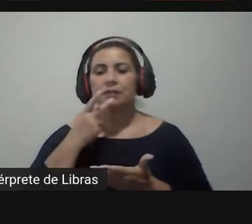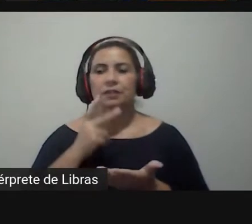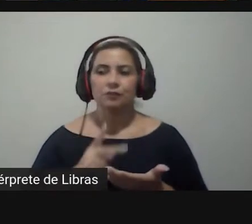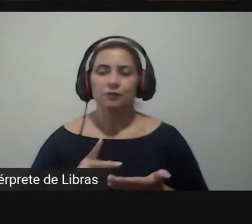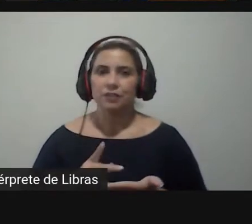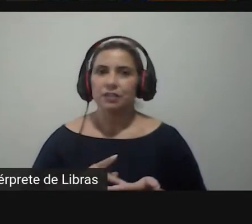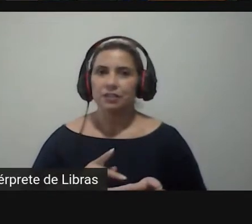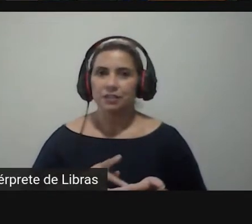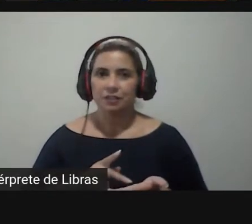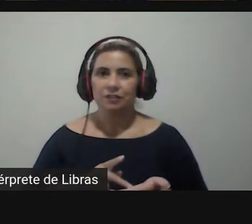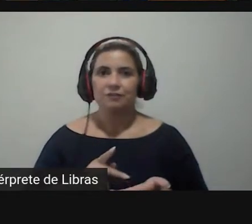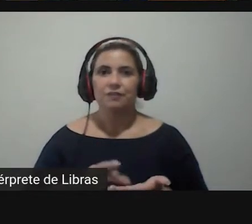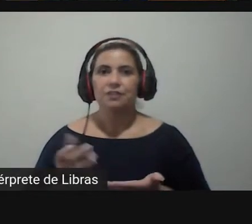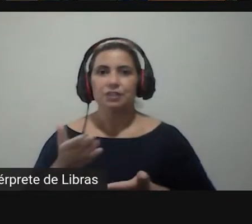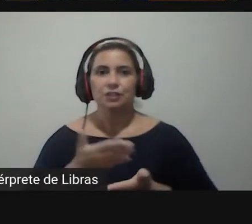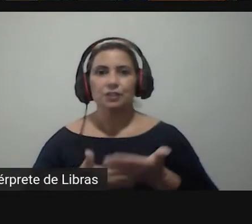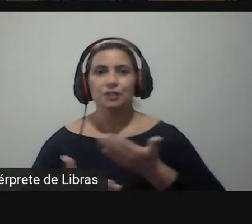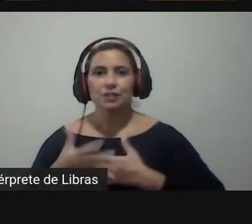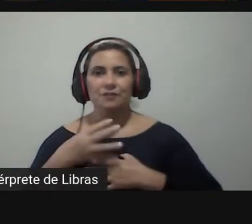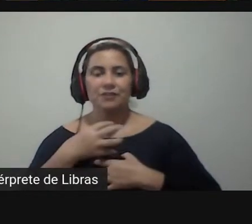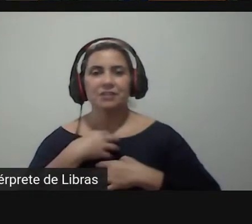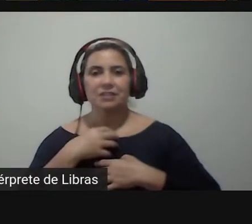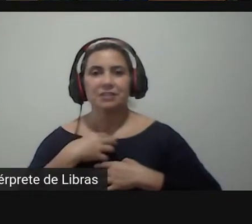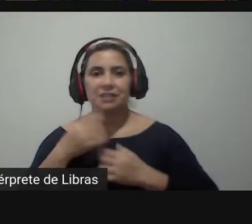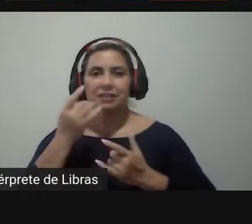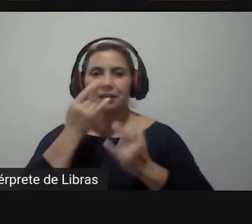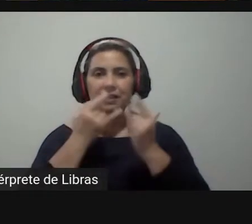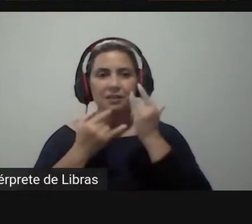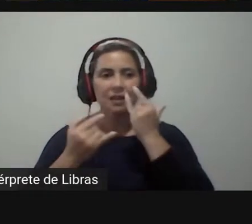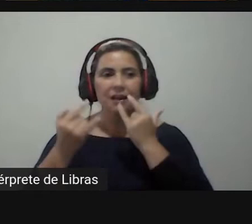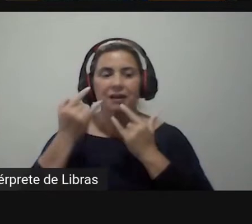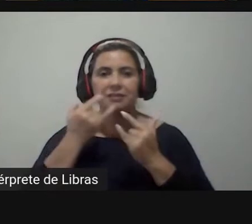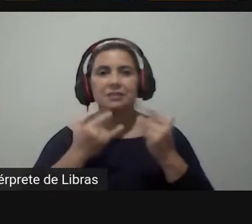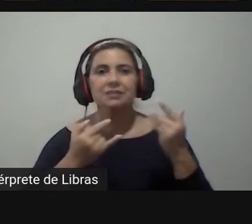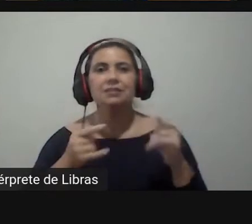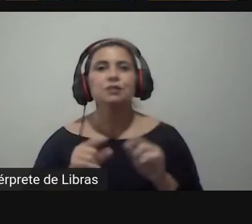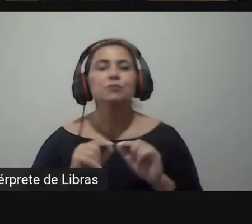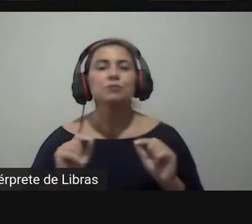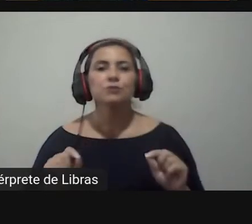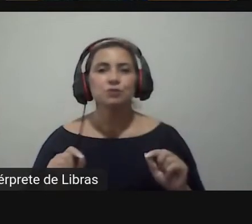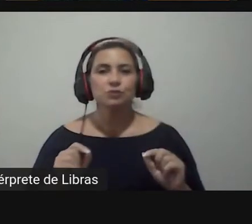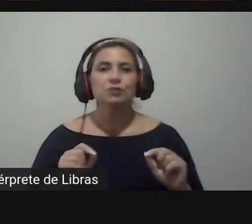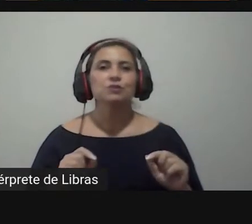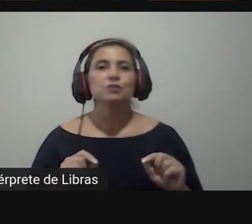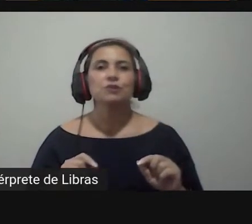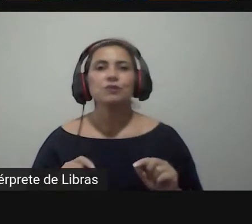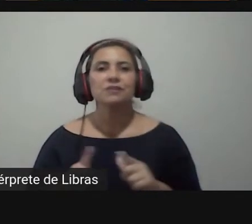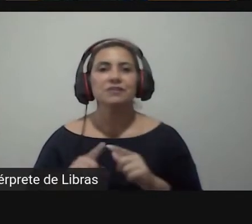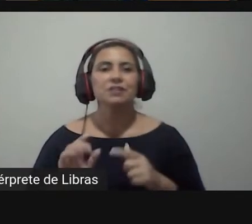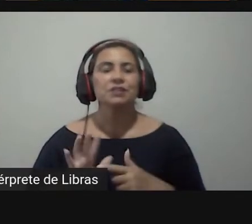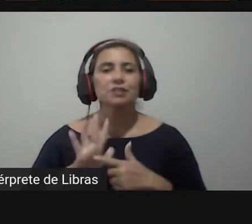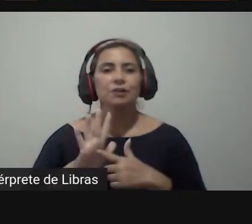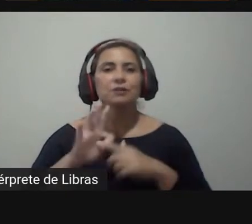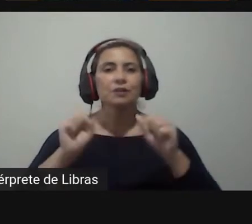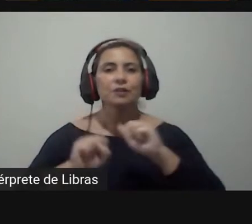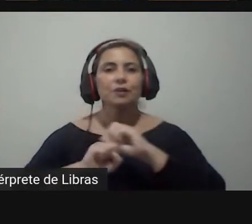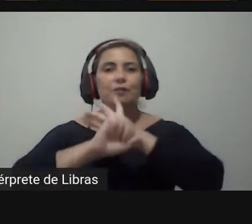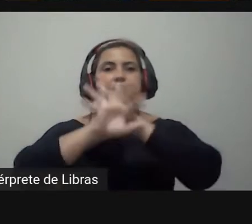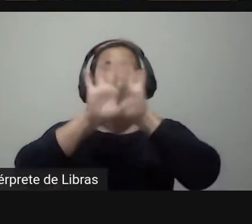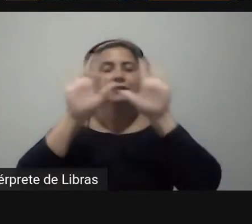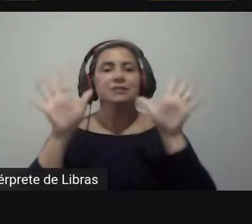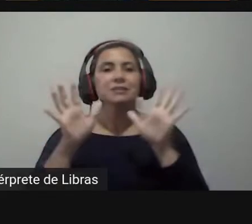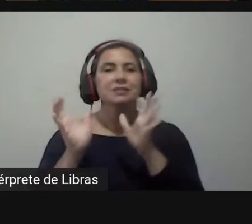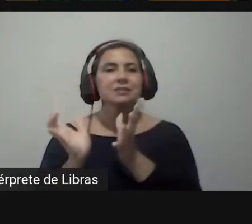seja eficaz no sentido de atrair a atenção do cidadão comum isso fica muito claro nas respostas da